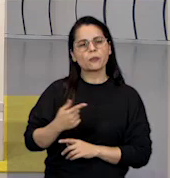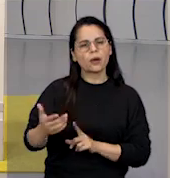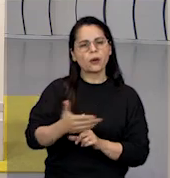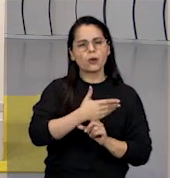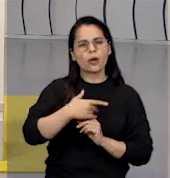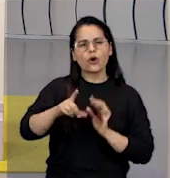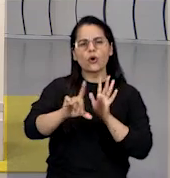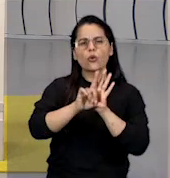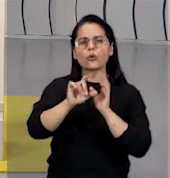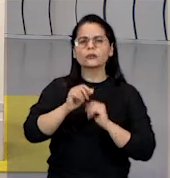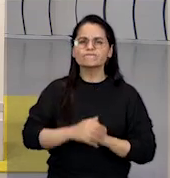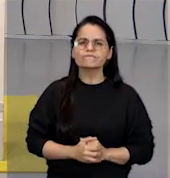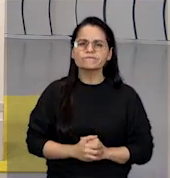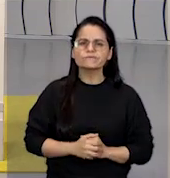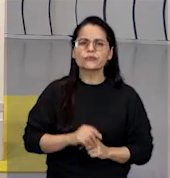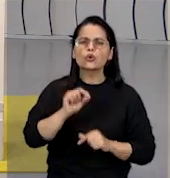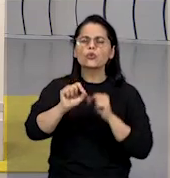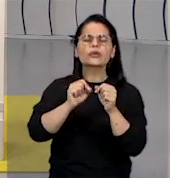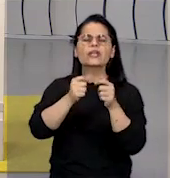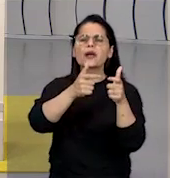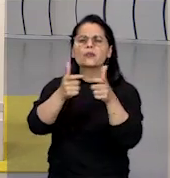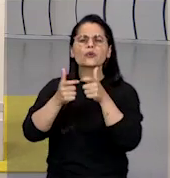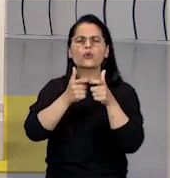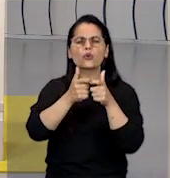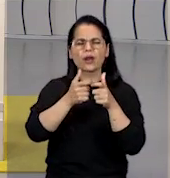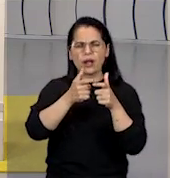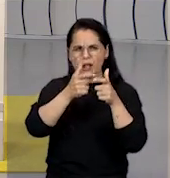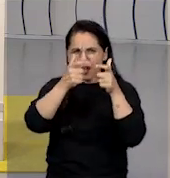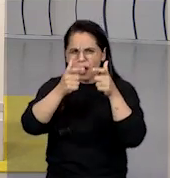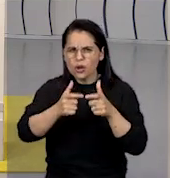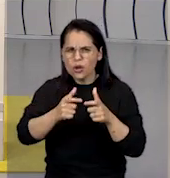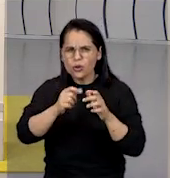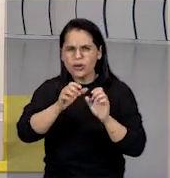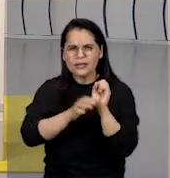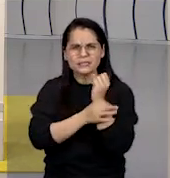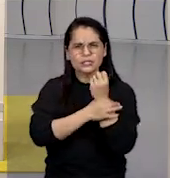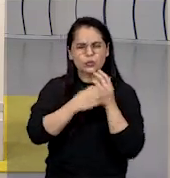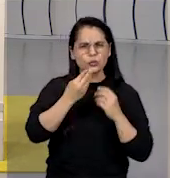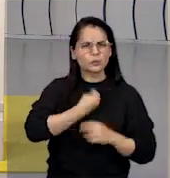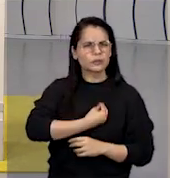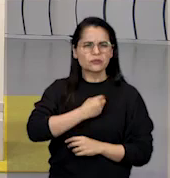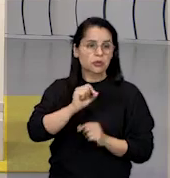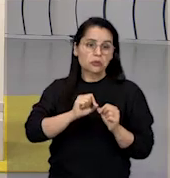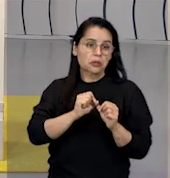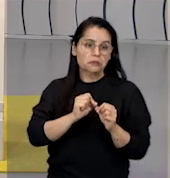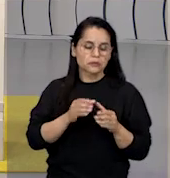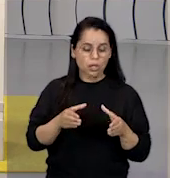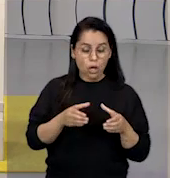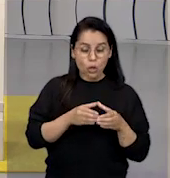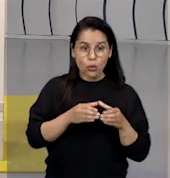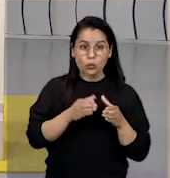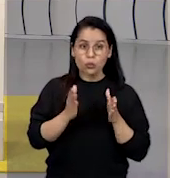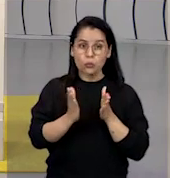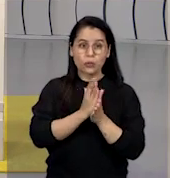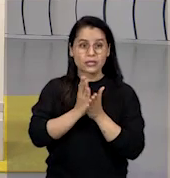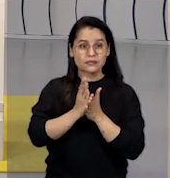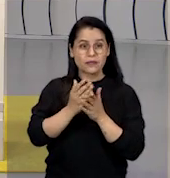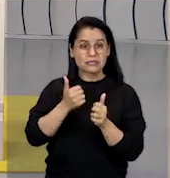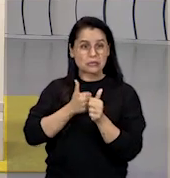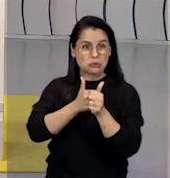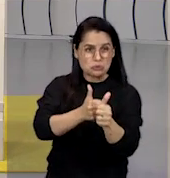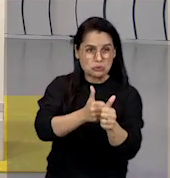O que é direito a procurar um lugar seguro para viver? Se aquela pessoa, de repente, ou aquele grupo de pessoas está sendo perseguida,